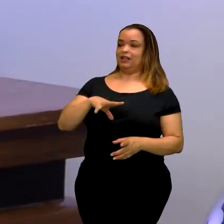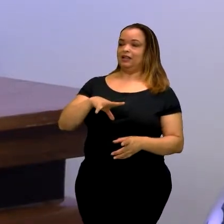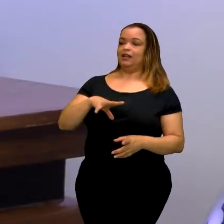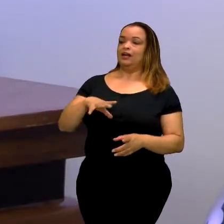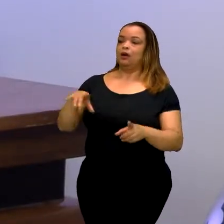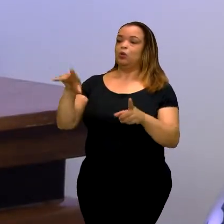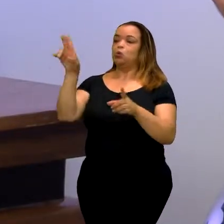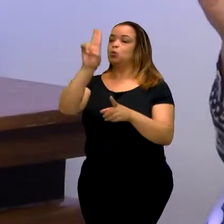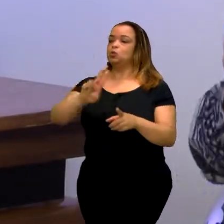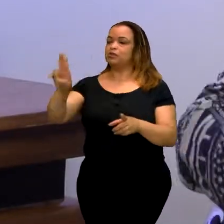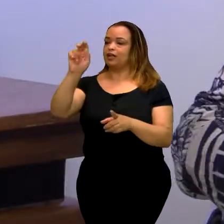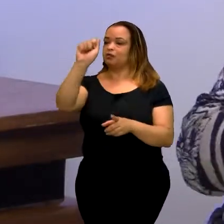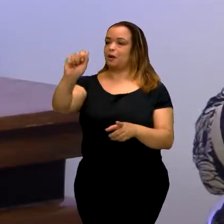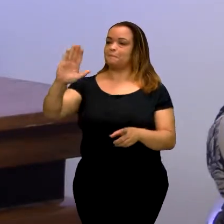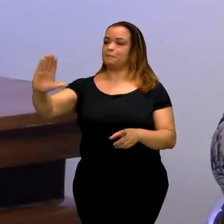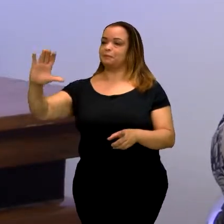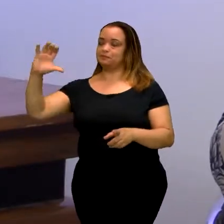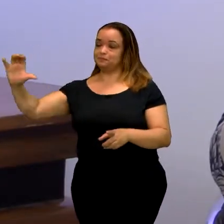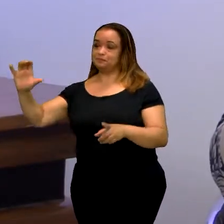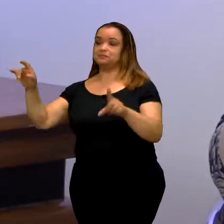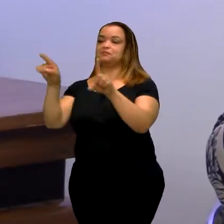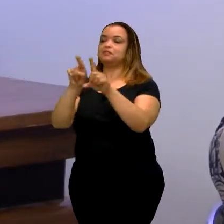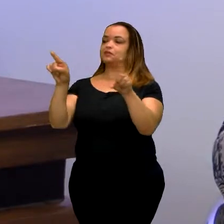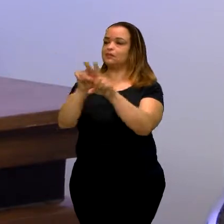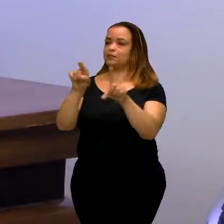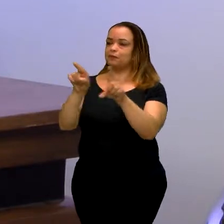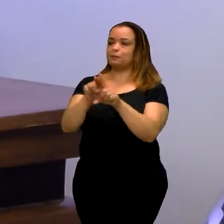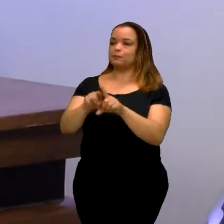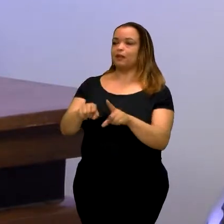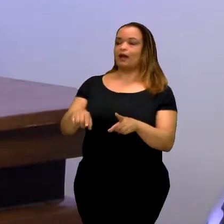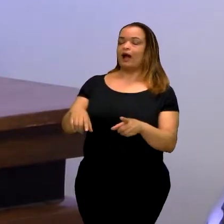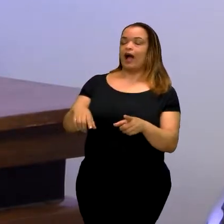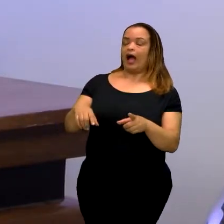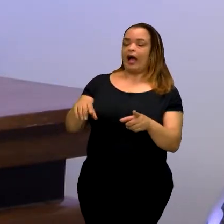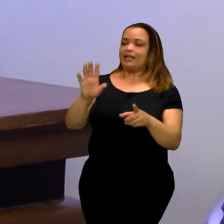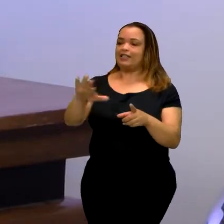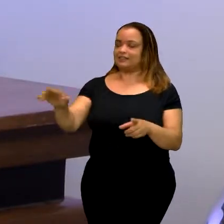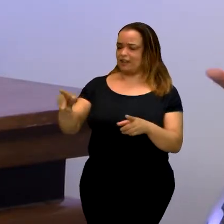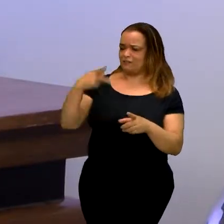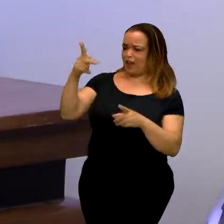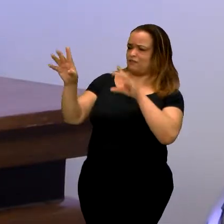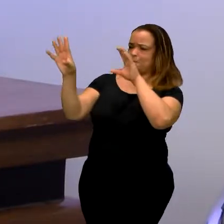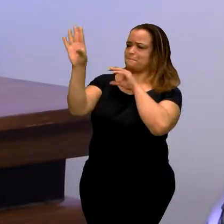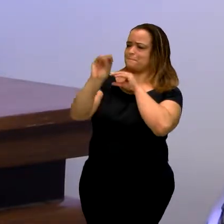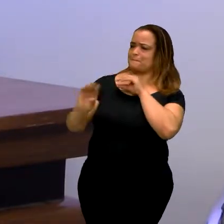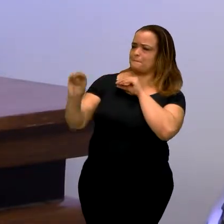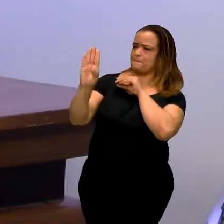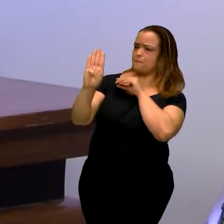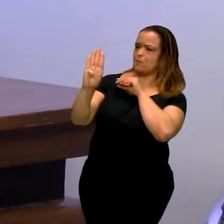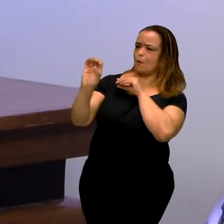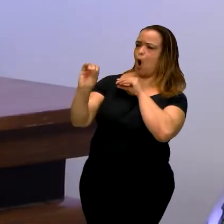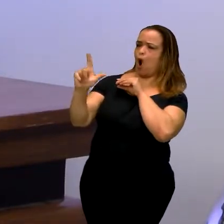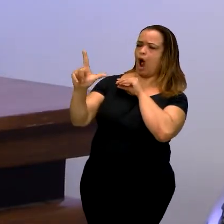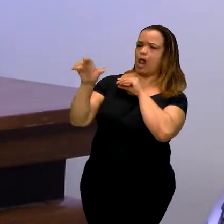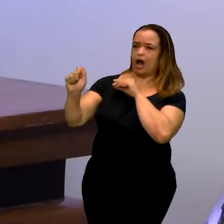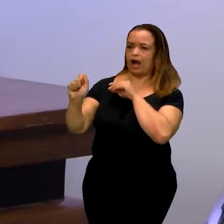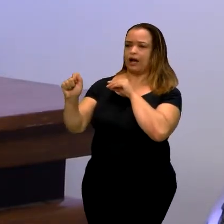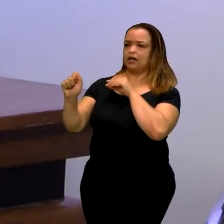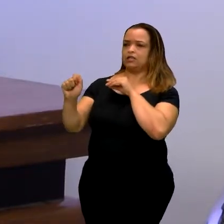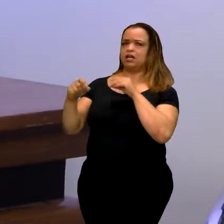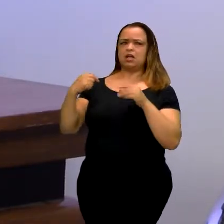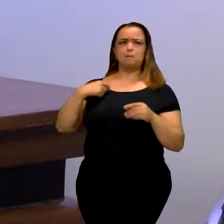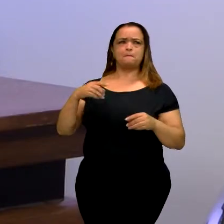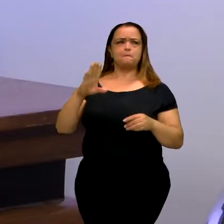manual. E, posteriormente, ela falava assim... Eu falava assim, mas o que é bola? Quer dizer, bola?